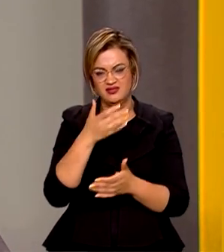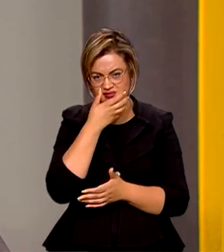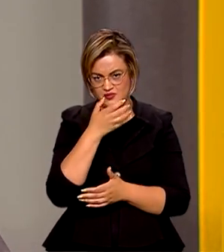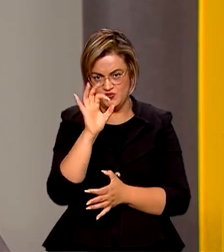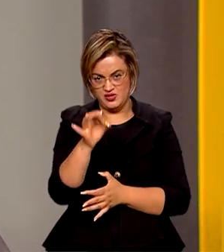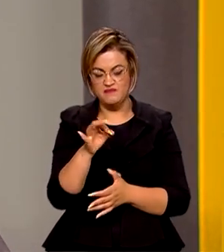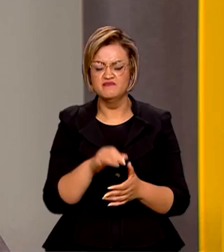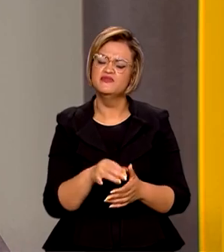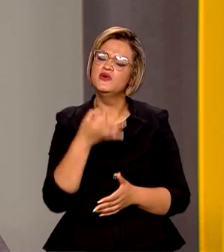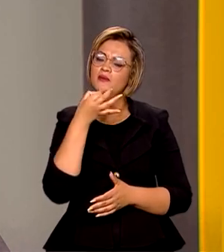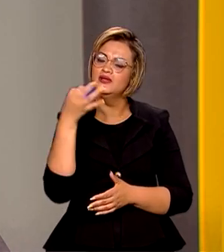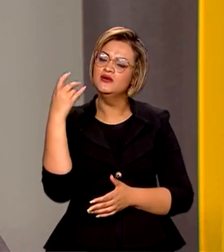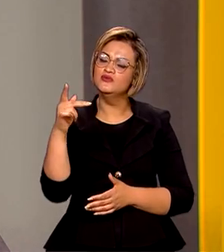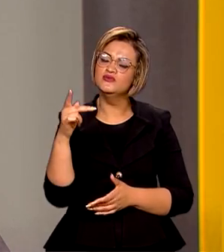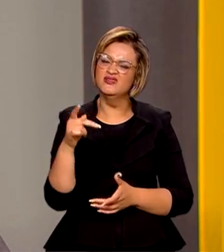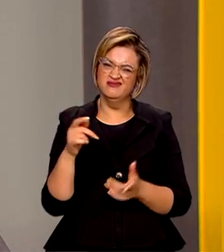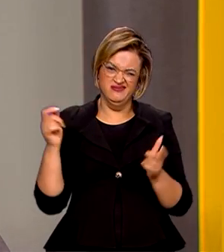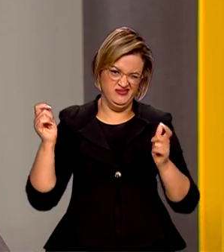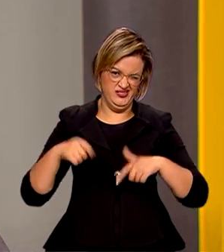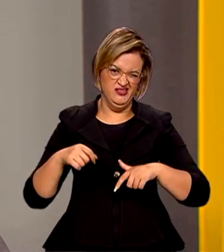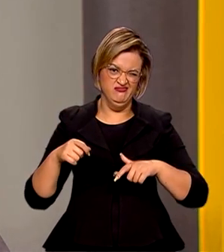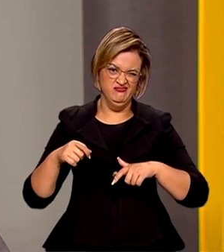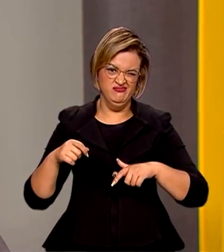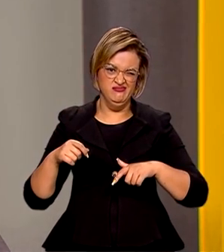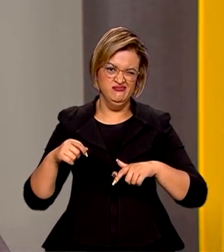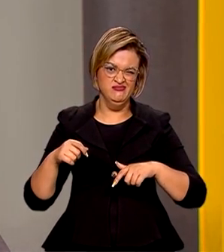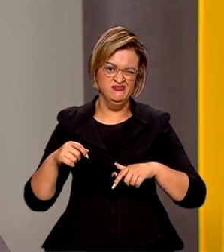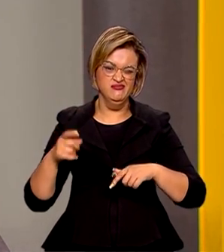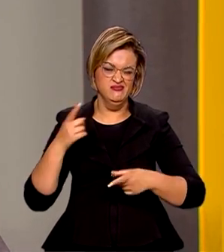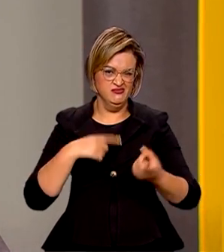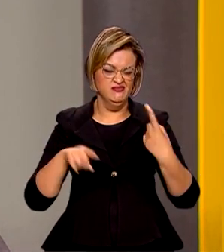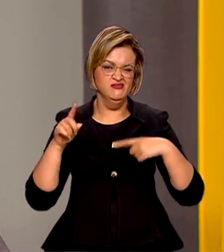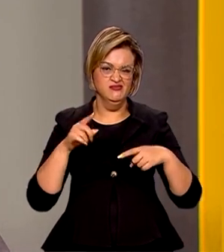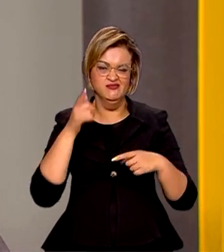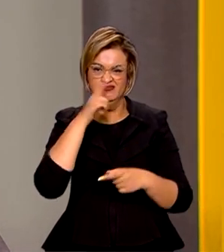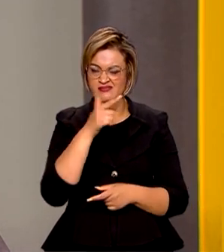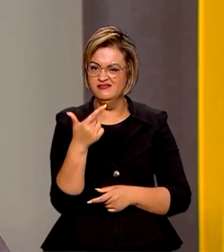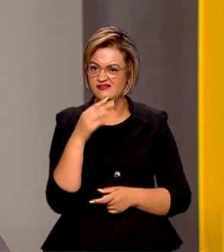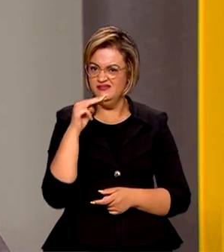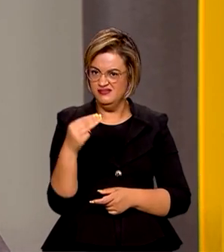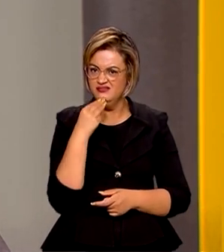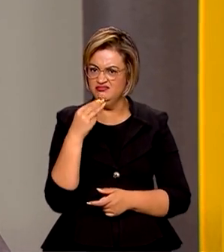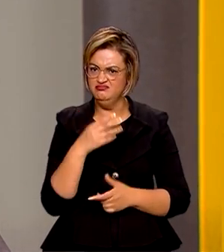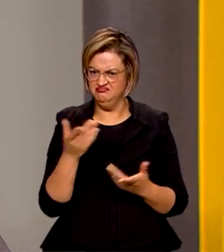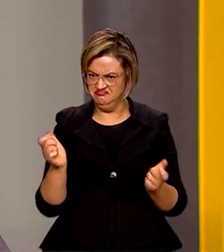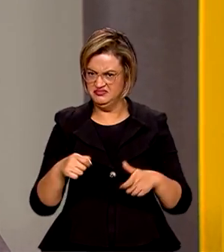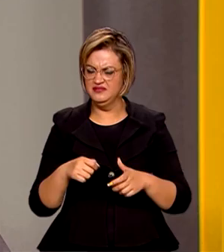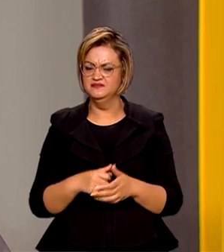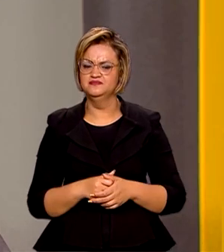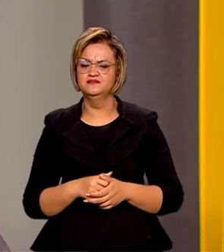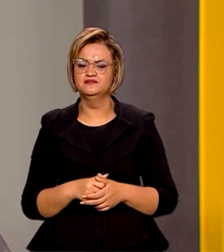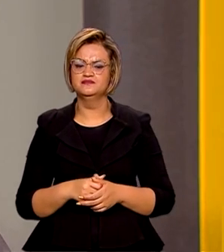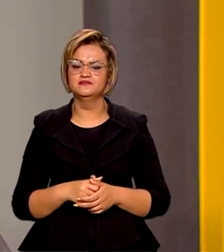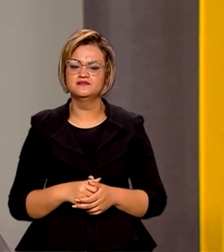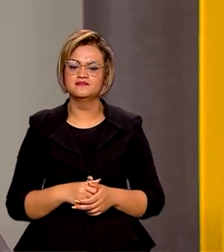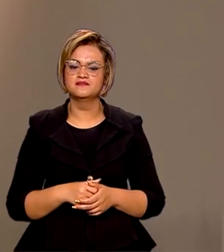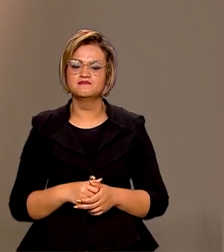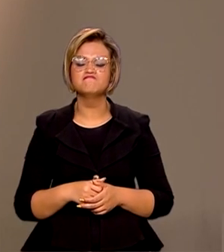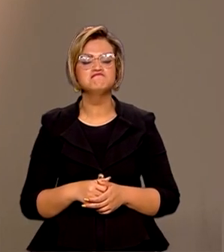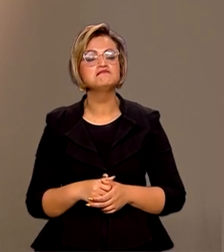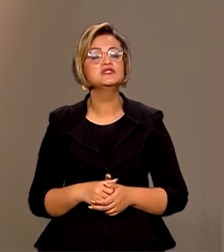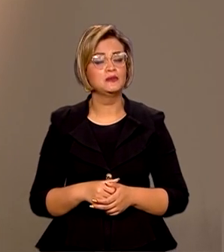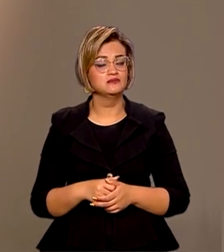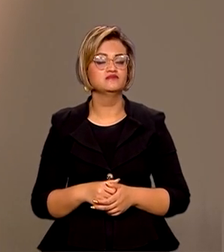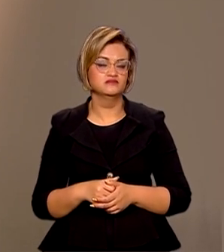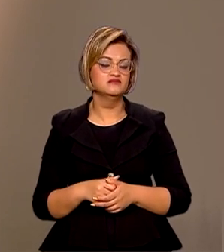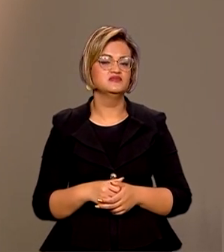opinião, é possível que esse número seja alcançado e até mesmo superado por essa conjuntura? É, não tenho dúvida,